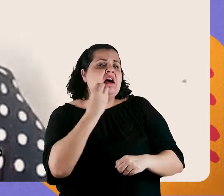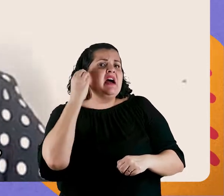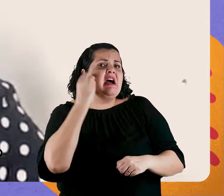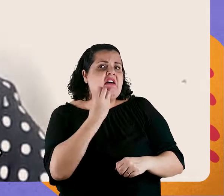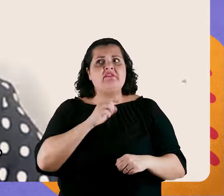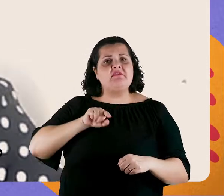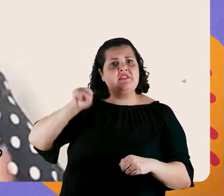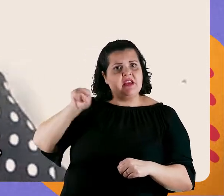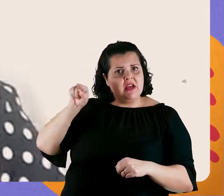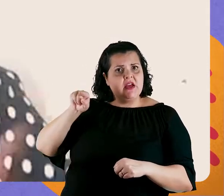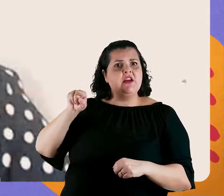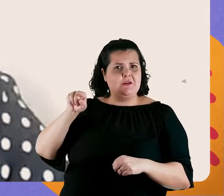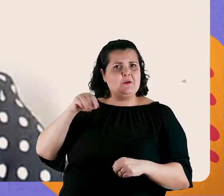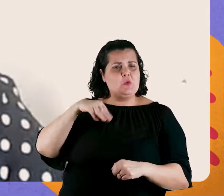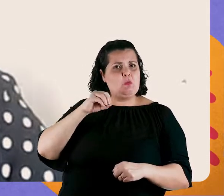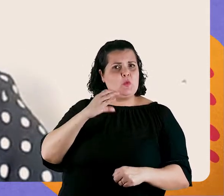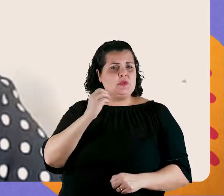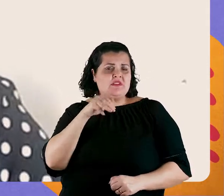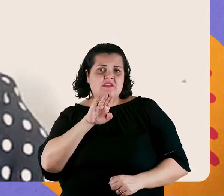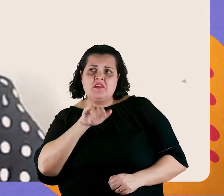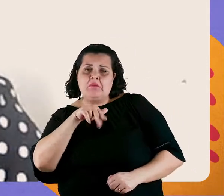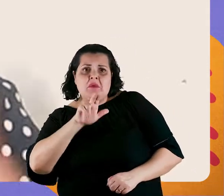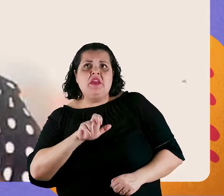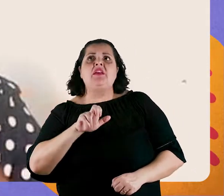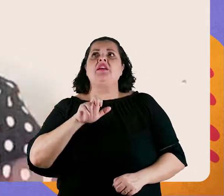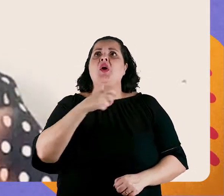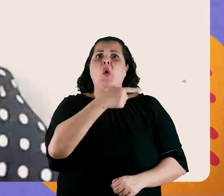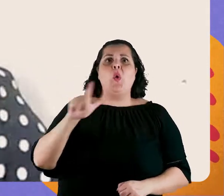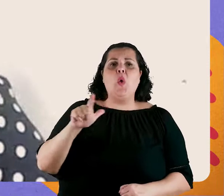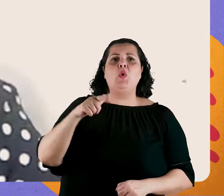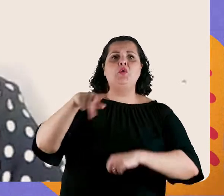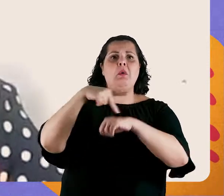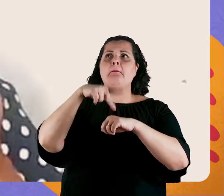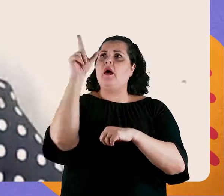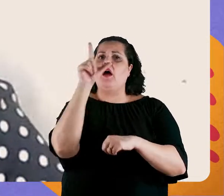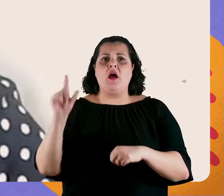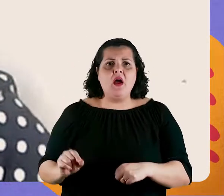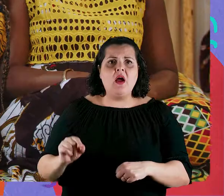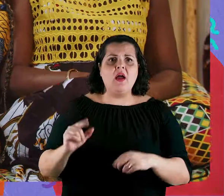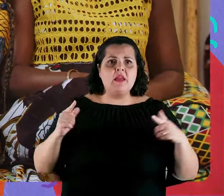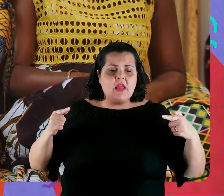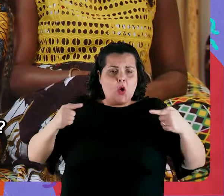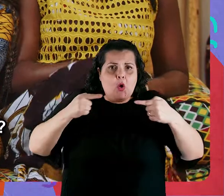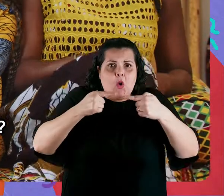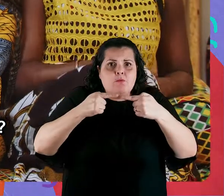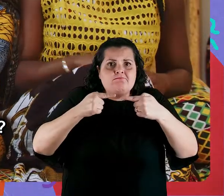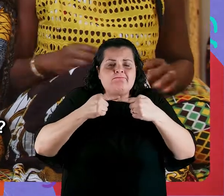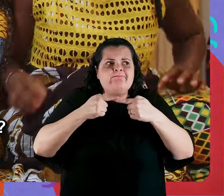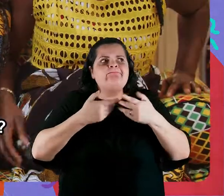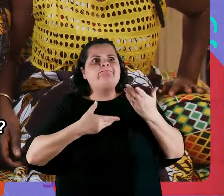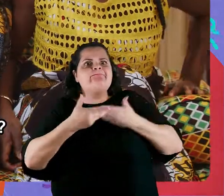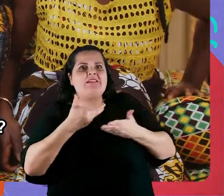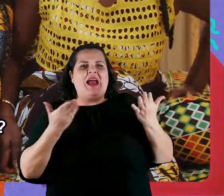uma outra perspectiva, em uma outra visão dos sujeitos que pertencem a esses lugares, né? Então agora vamos falar